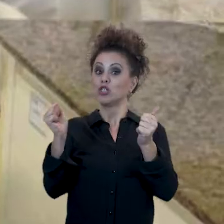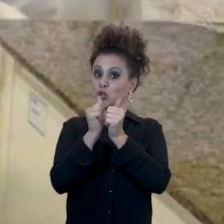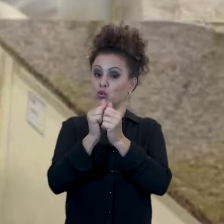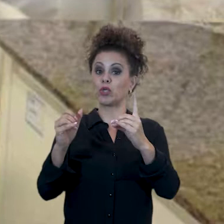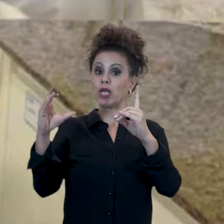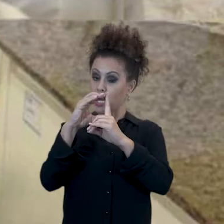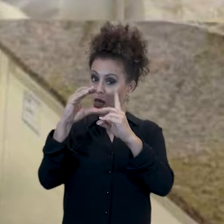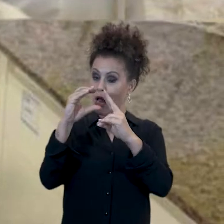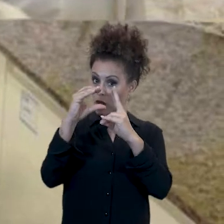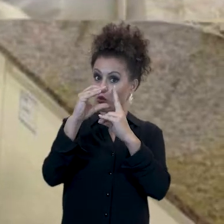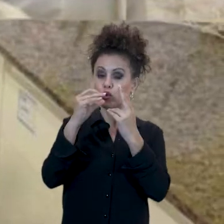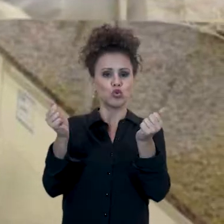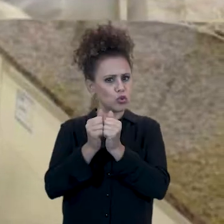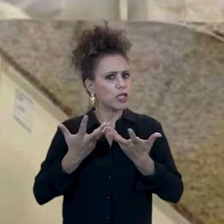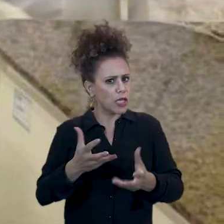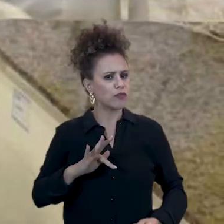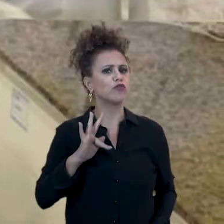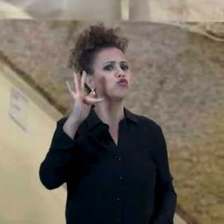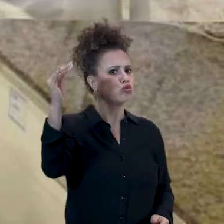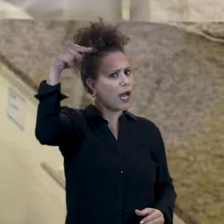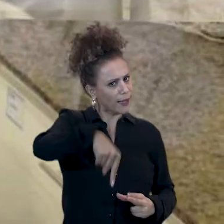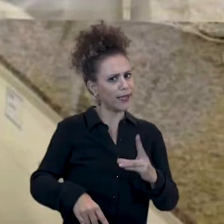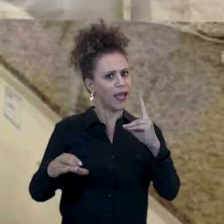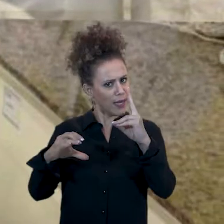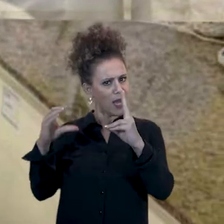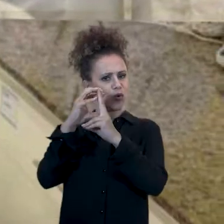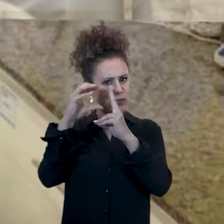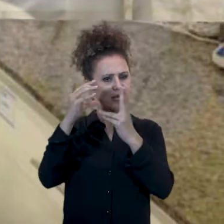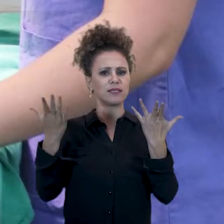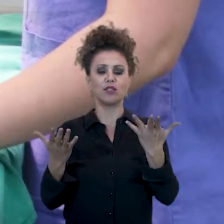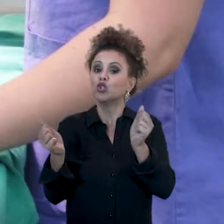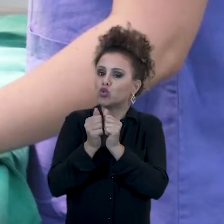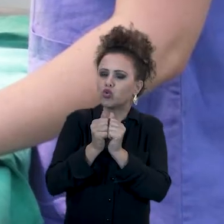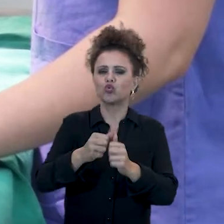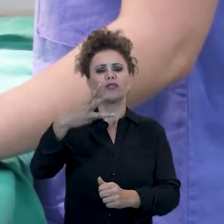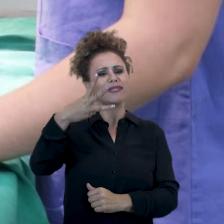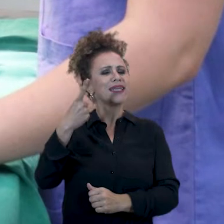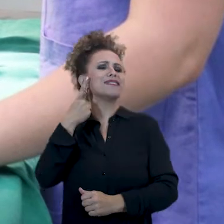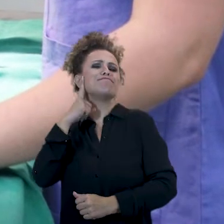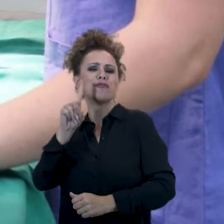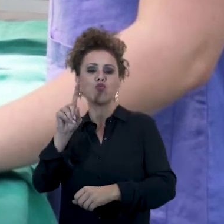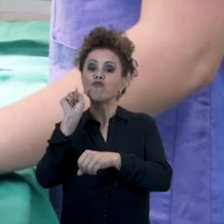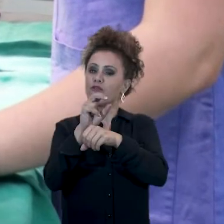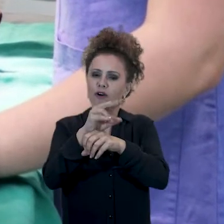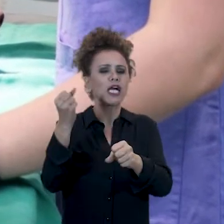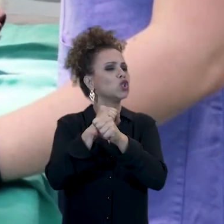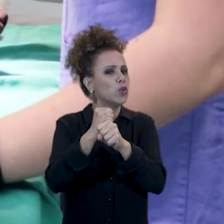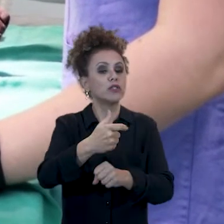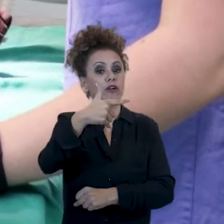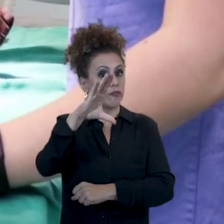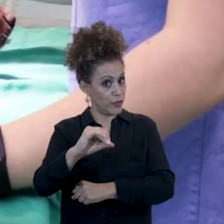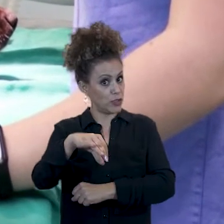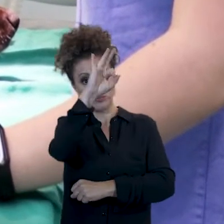e está pronto para dar o play no seu futuro, queremos você na Udesc. Todos os anos, a Udesc oferece mais de 3 mil vagas, sendo